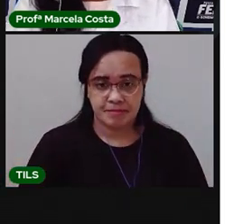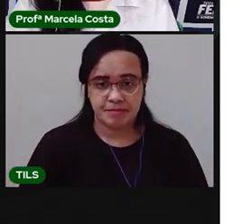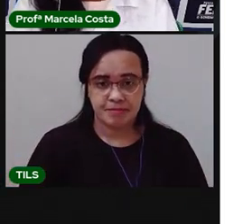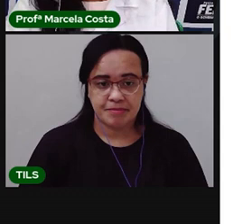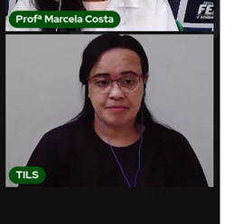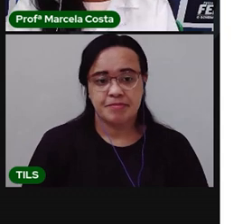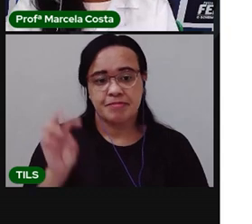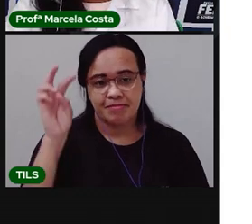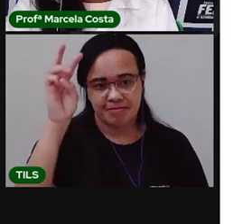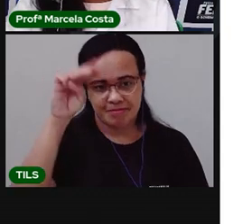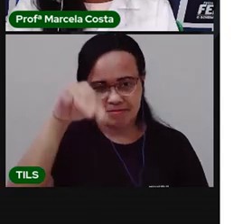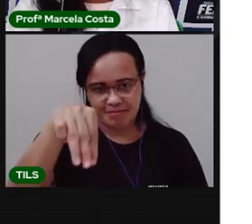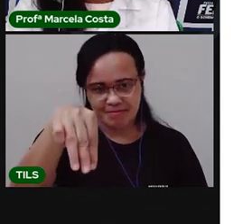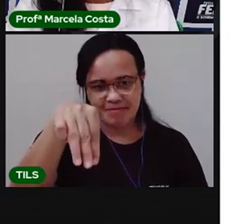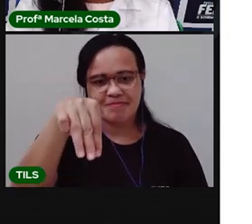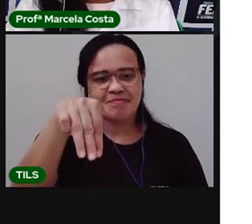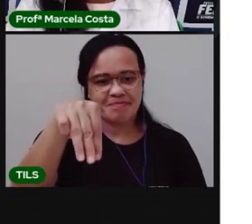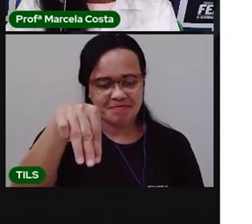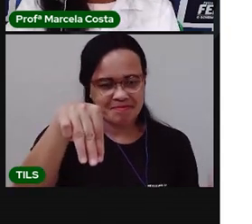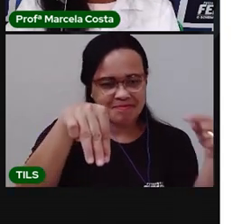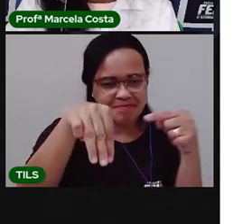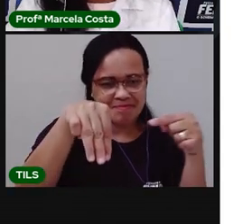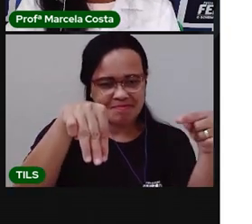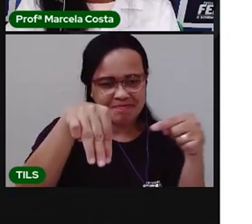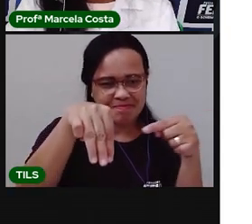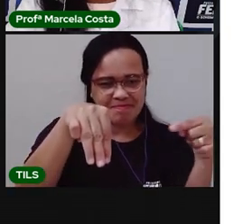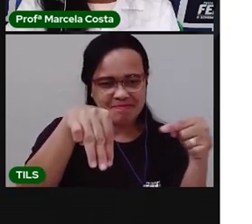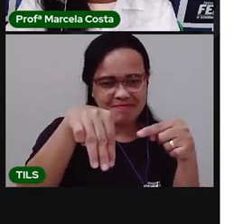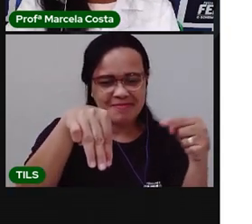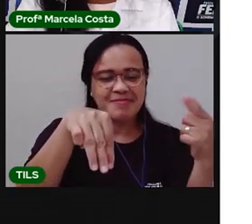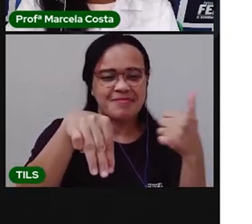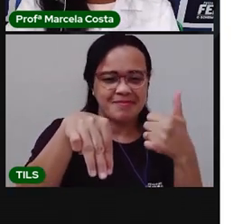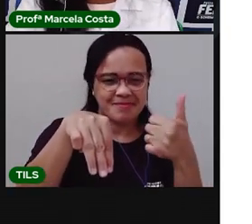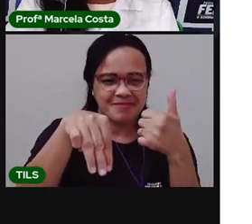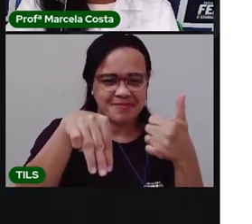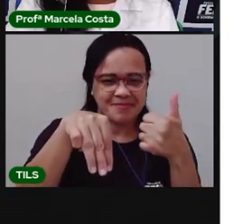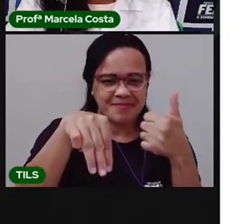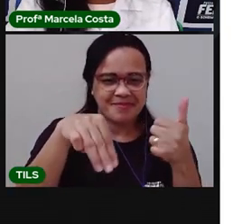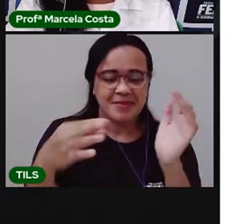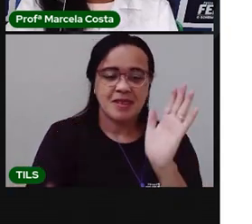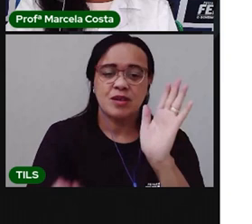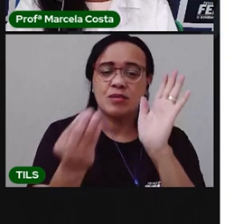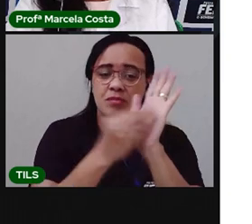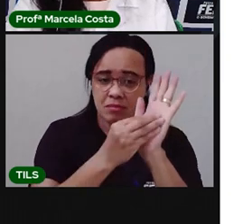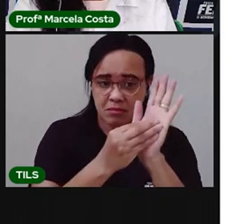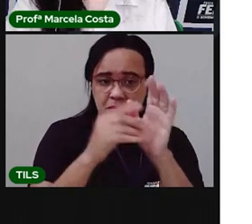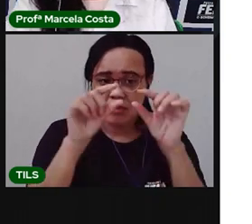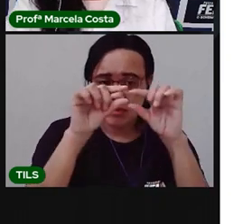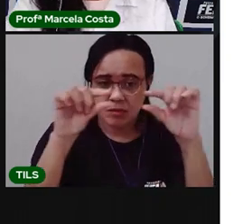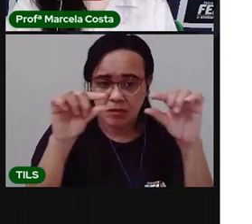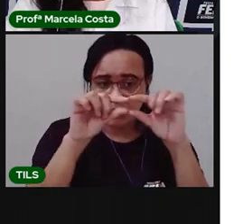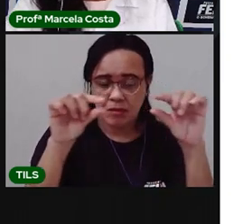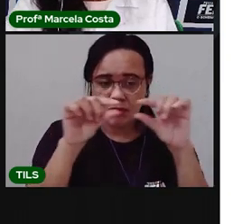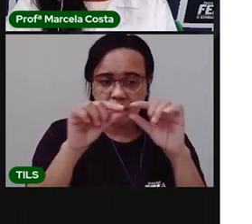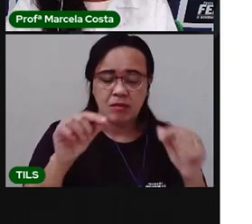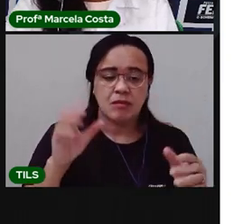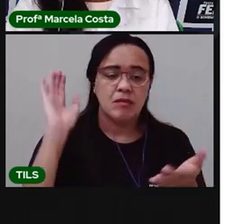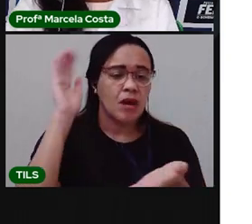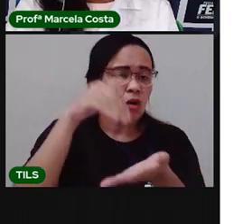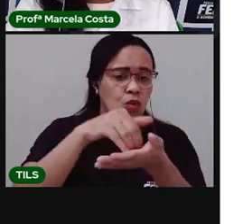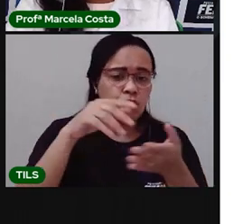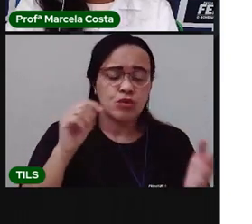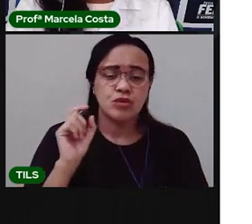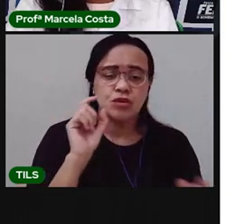A letra M, isso? Então, a gente coloca aqui nesse espaço. E a letra final?